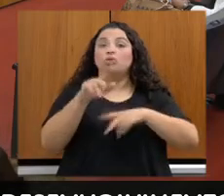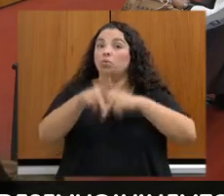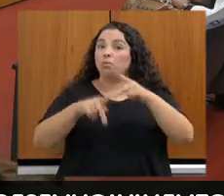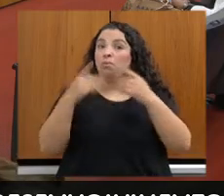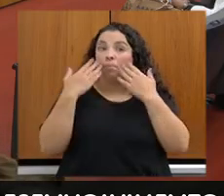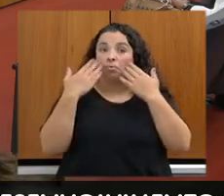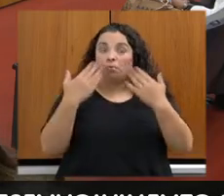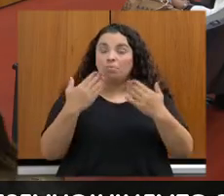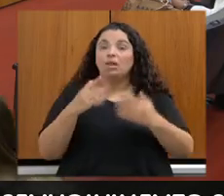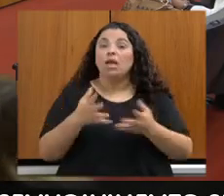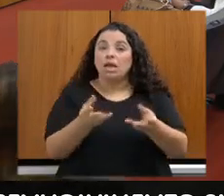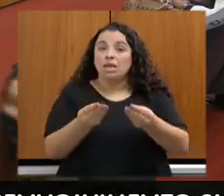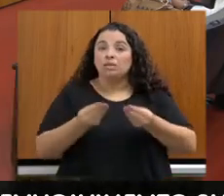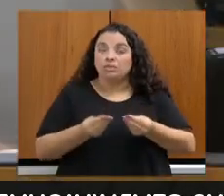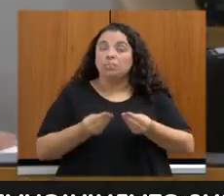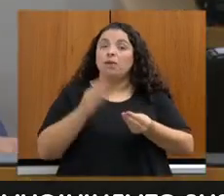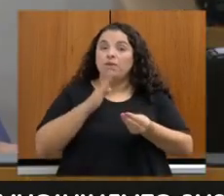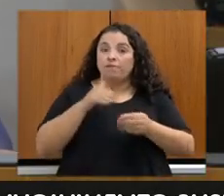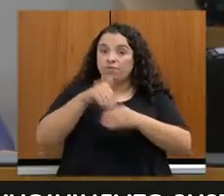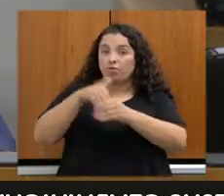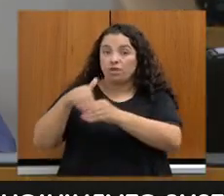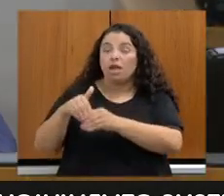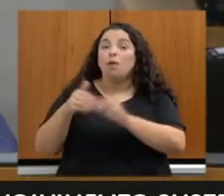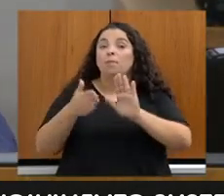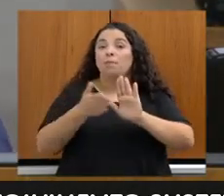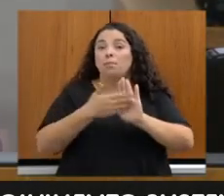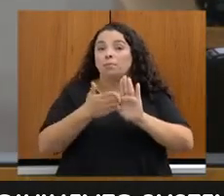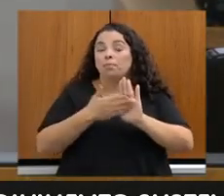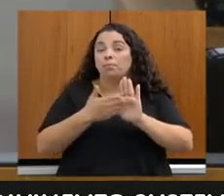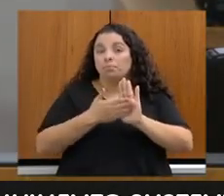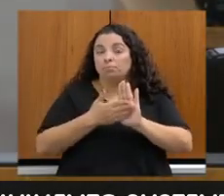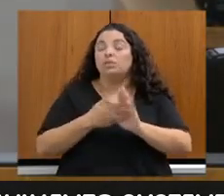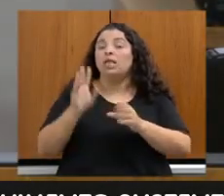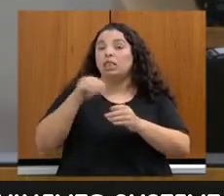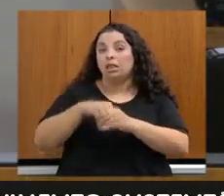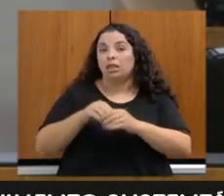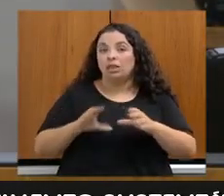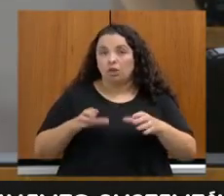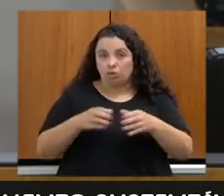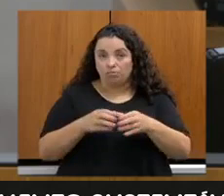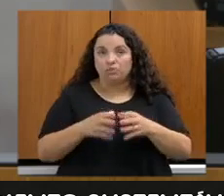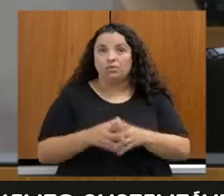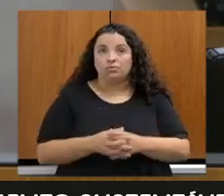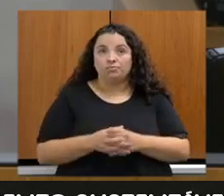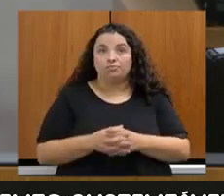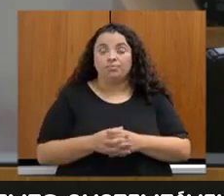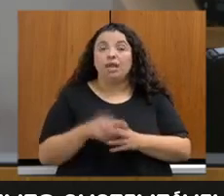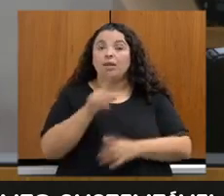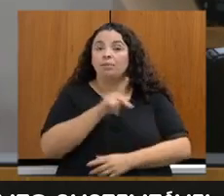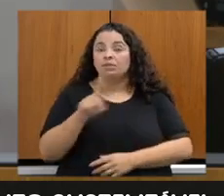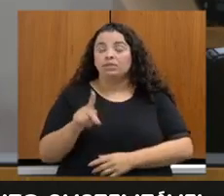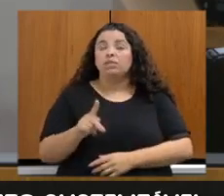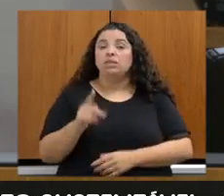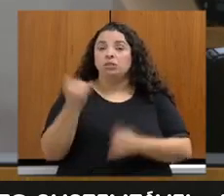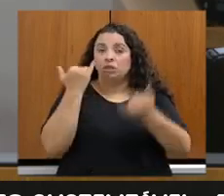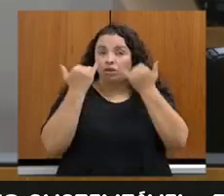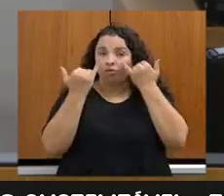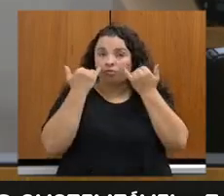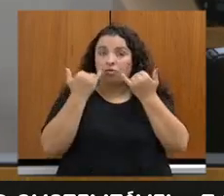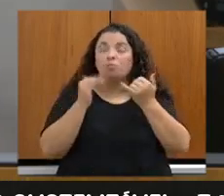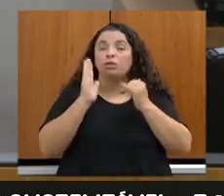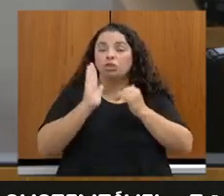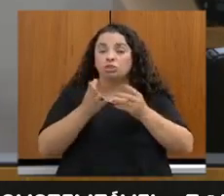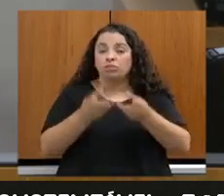receber e votar proposições da comissão. A presidência informa o recebimento das seguintes